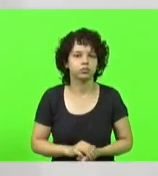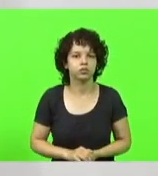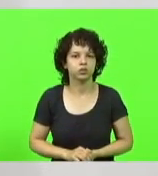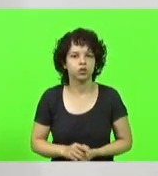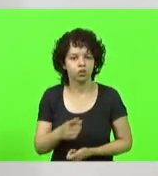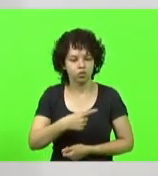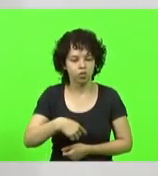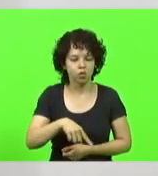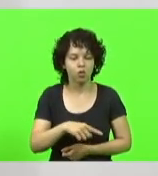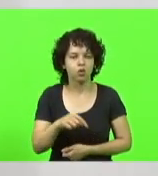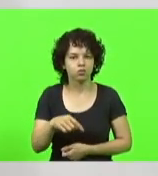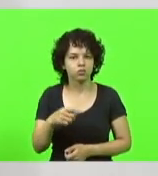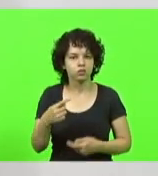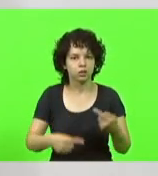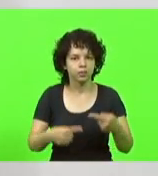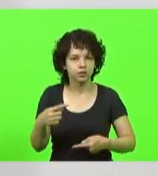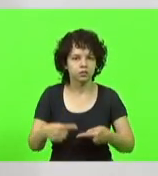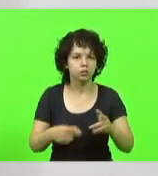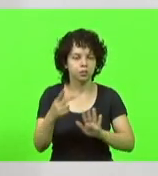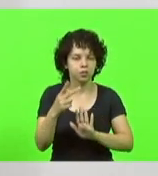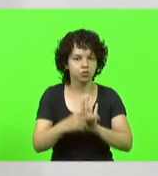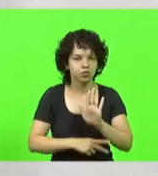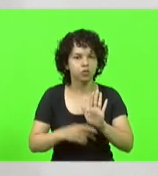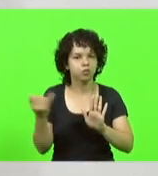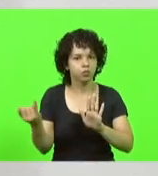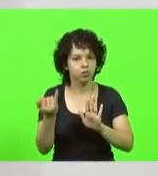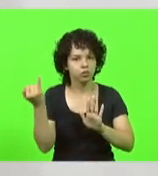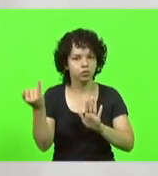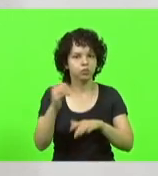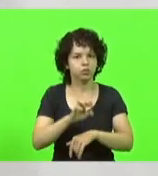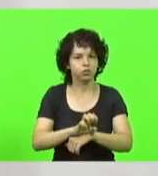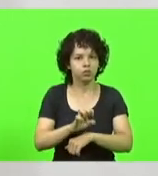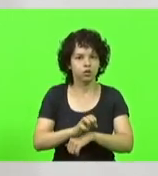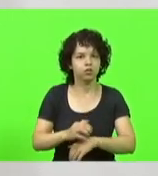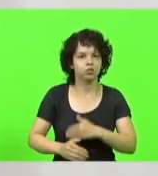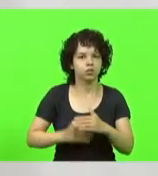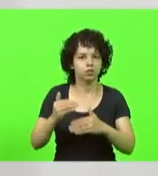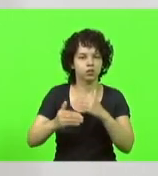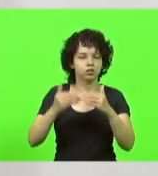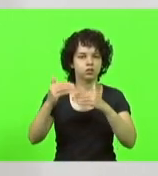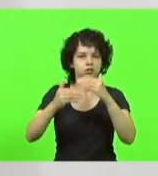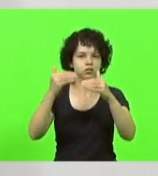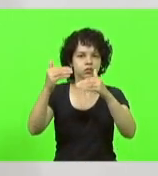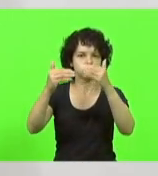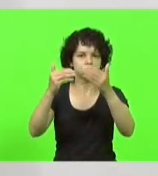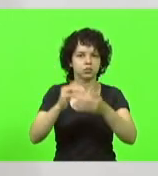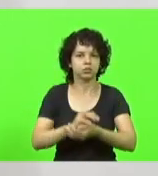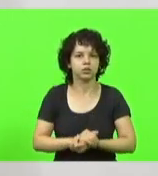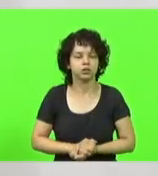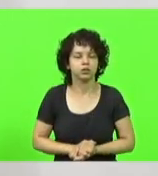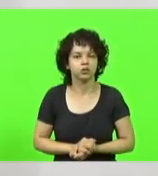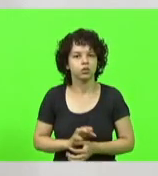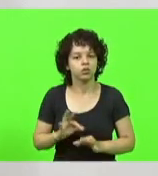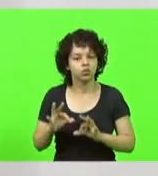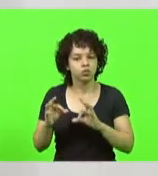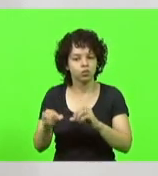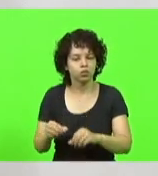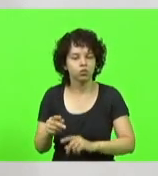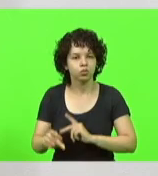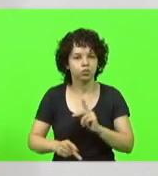debatendo projetos importantíssimos para o nosso Estado, para o crescimento, para todos os catarinenses.